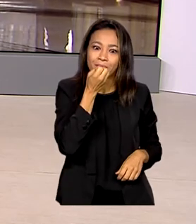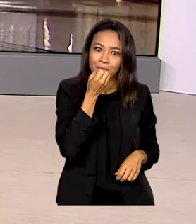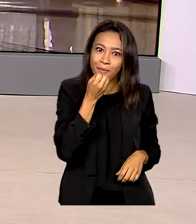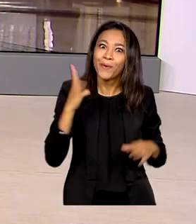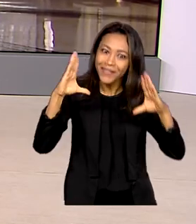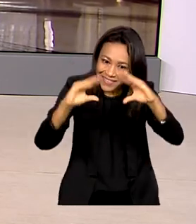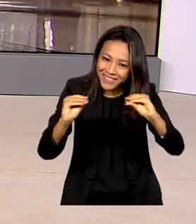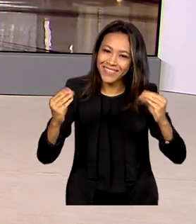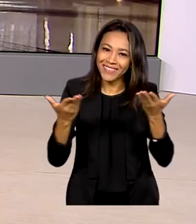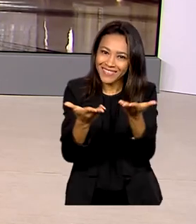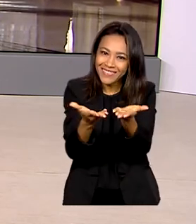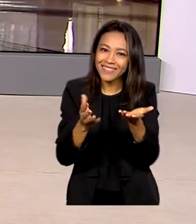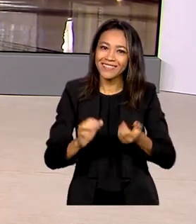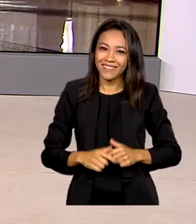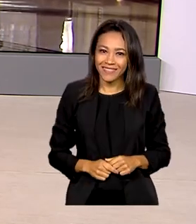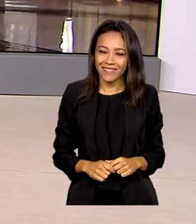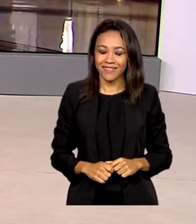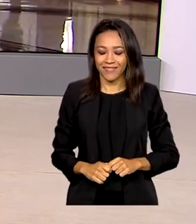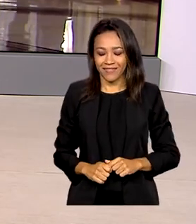noite aí pra você, Luana.